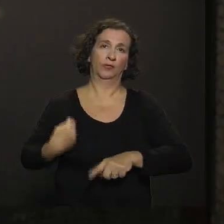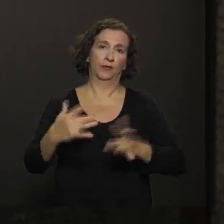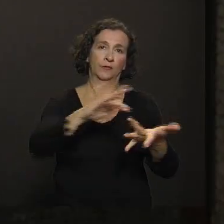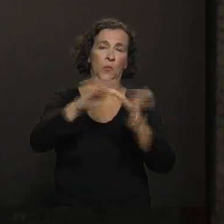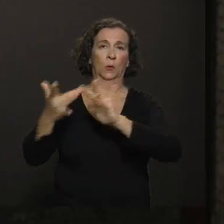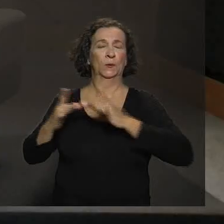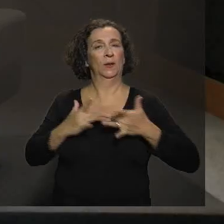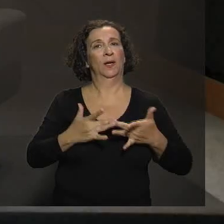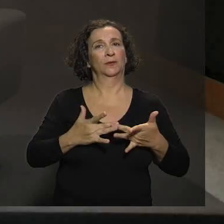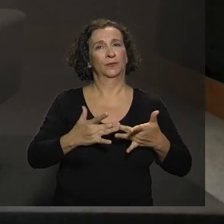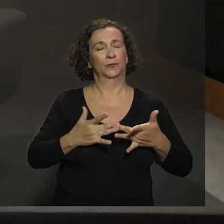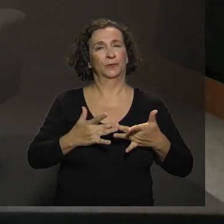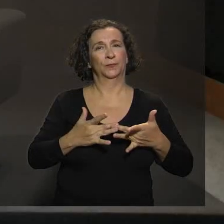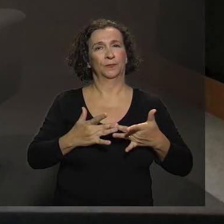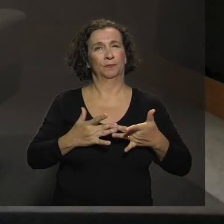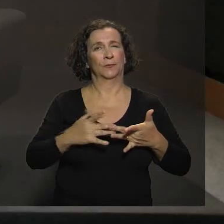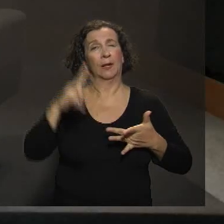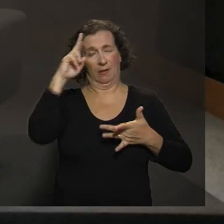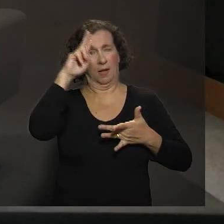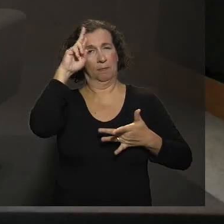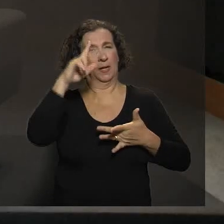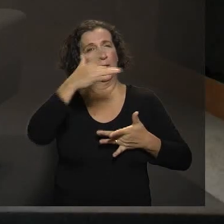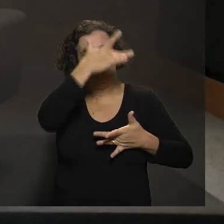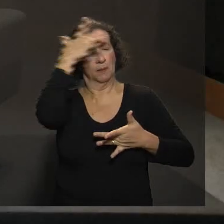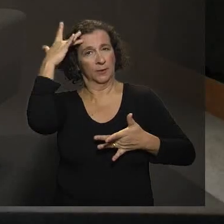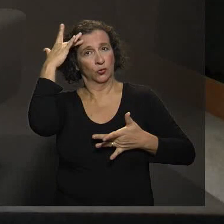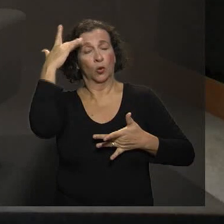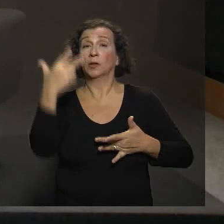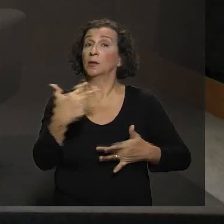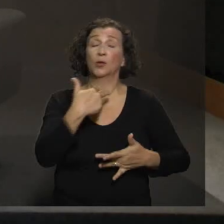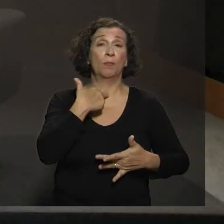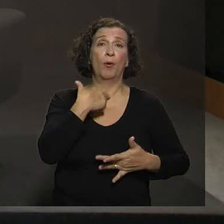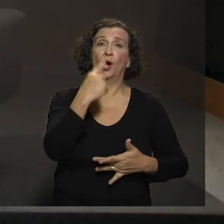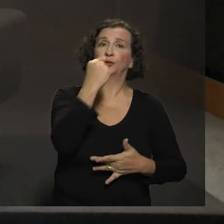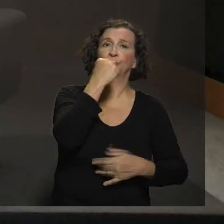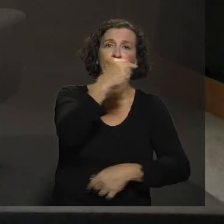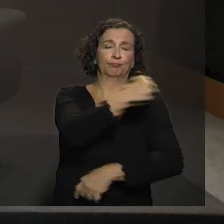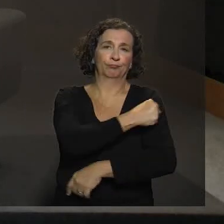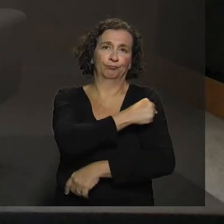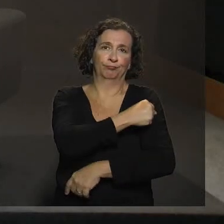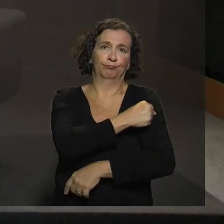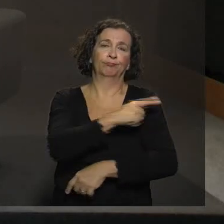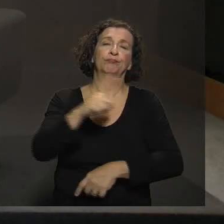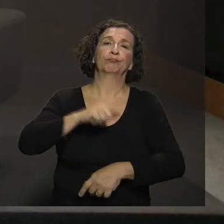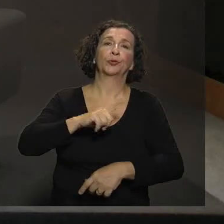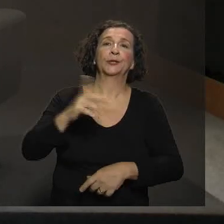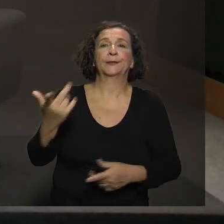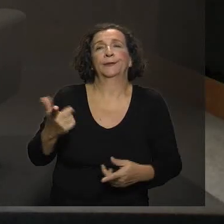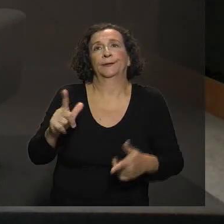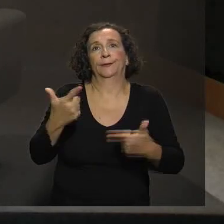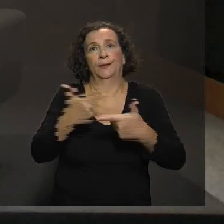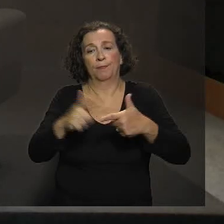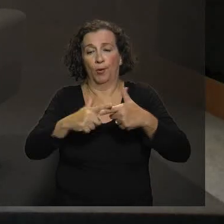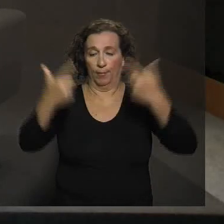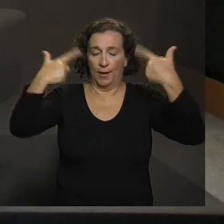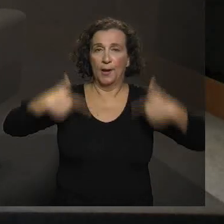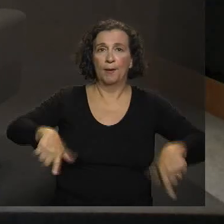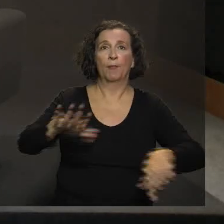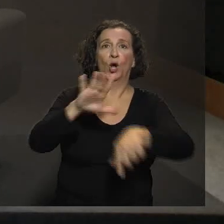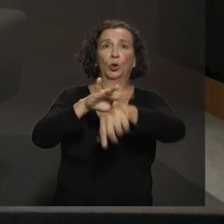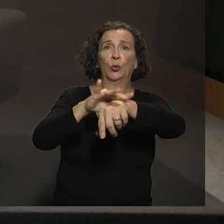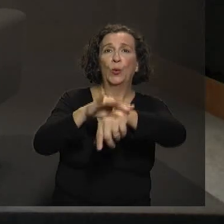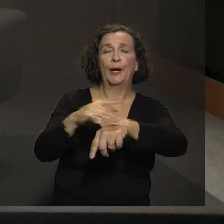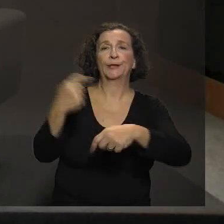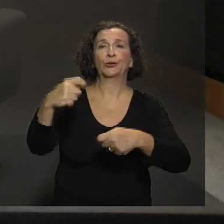vivem no seu entorno, ao seu redor. Lembrar que tem as pessoas que não podem tomar a vacina do sarampo, pessoas que têm comprometimento da imunidade, por doença,